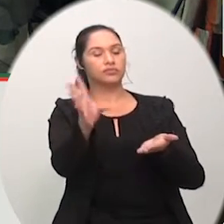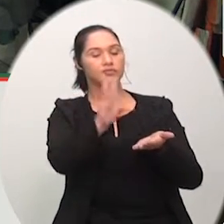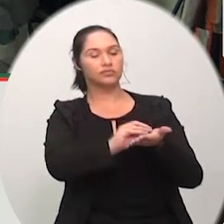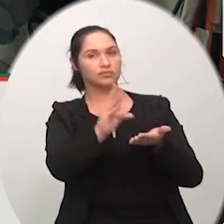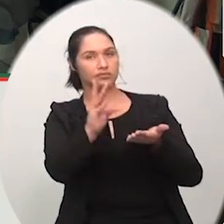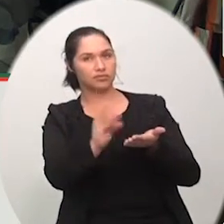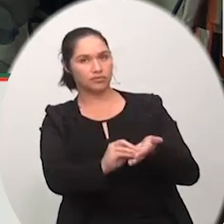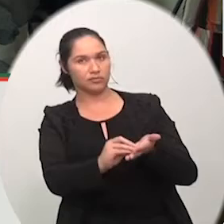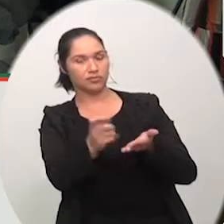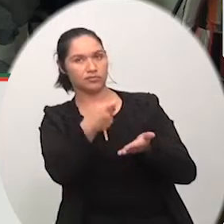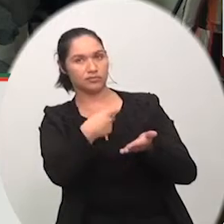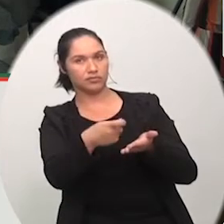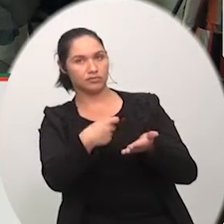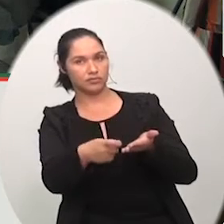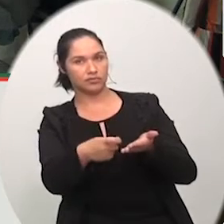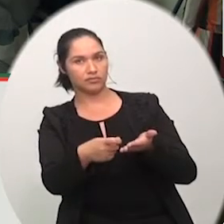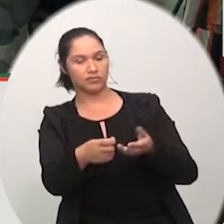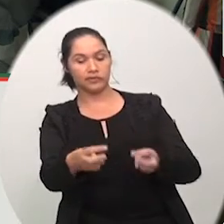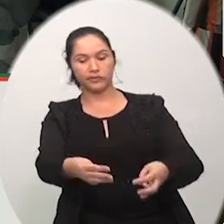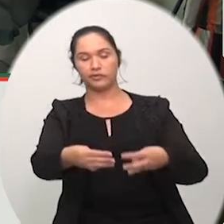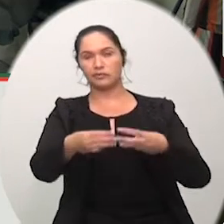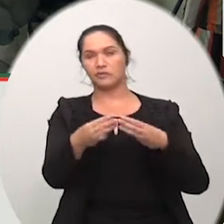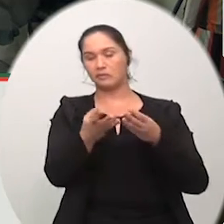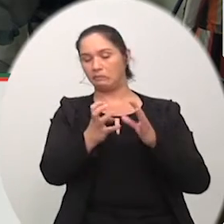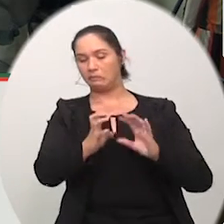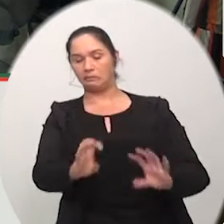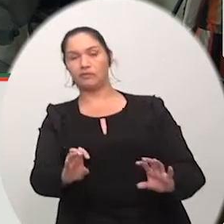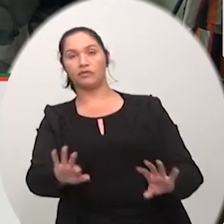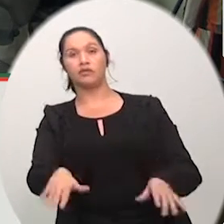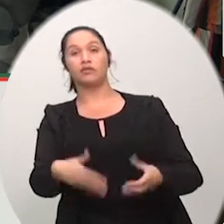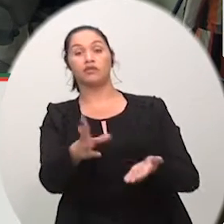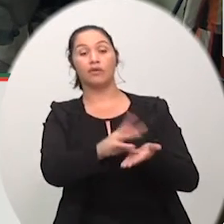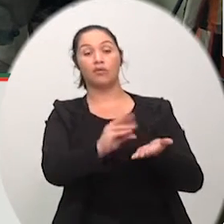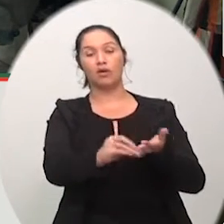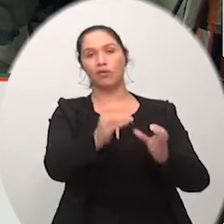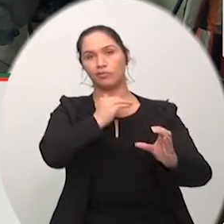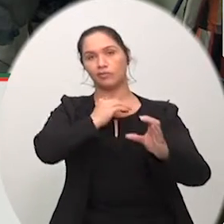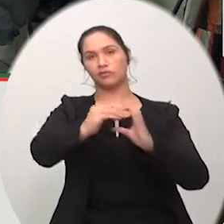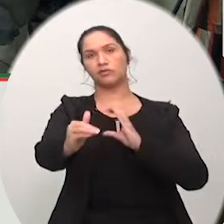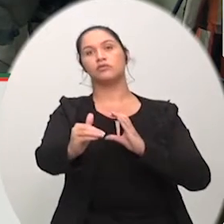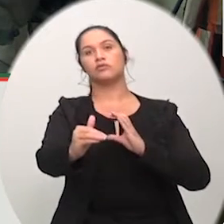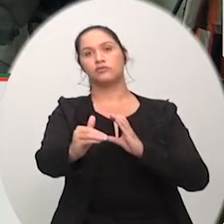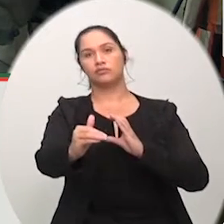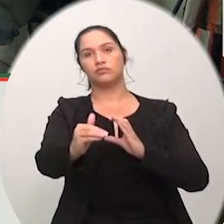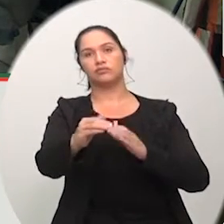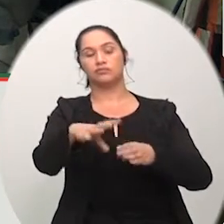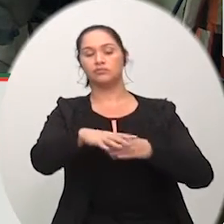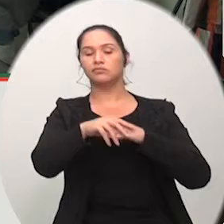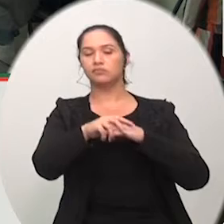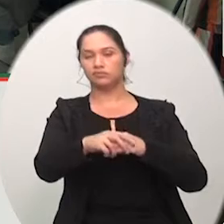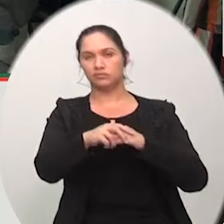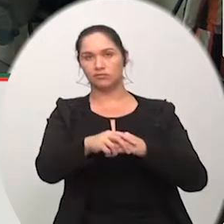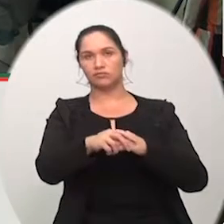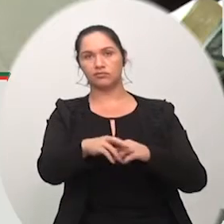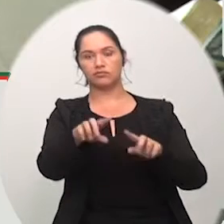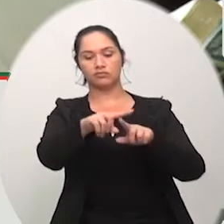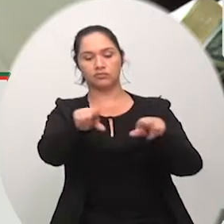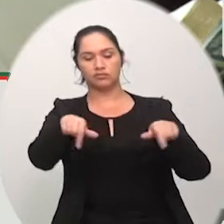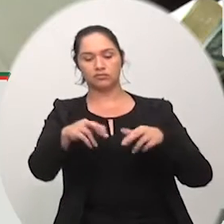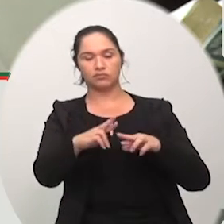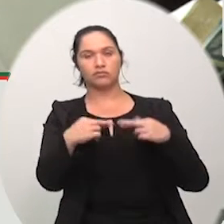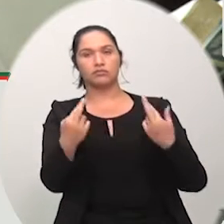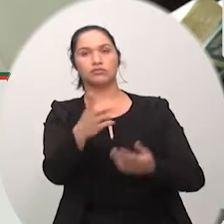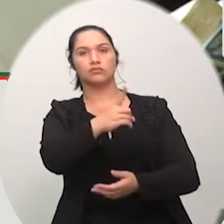transporte terrestre e que lhe seja enviada a cópia dessa moção com os nossos cumprimentos a todos salas das sessões